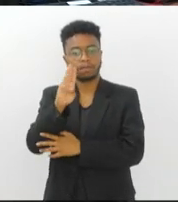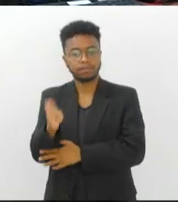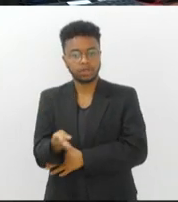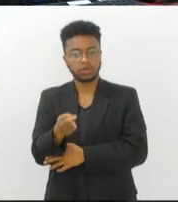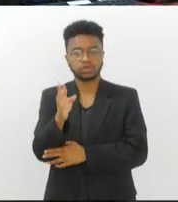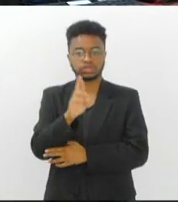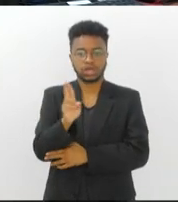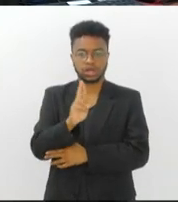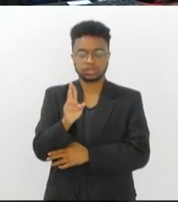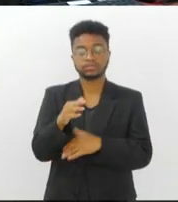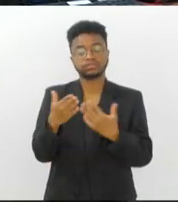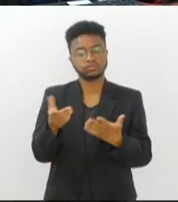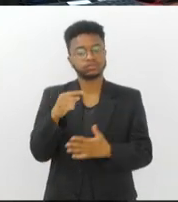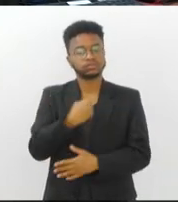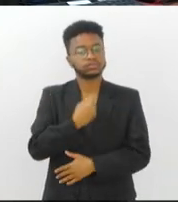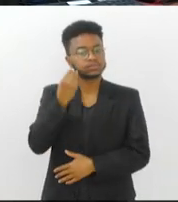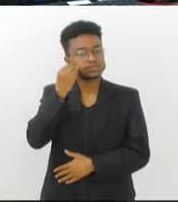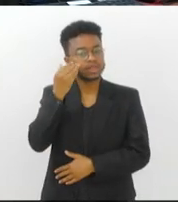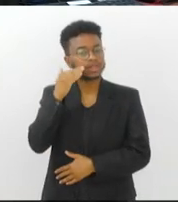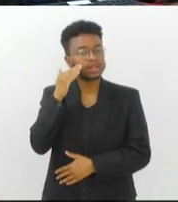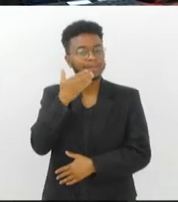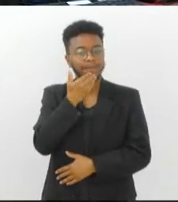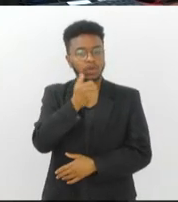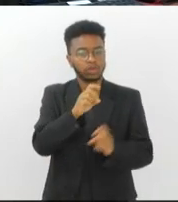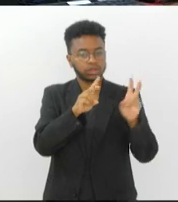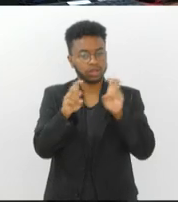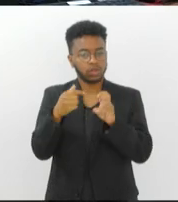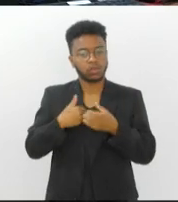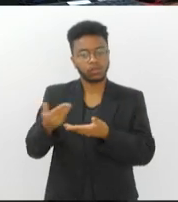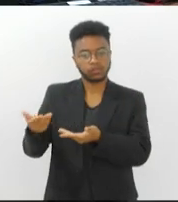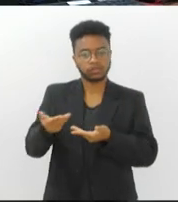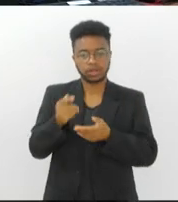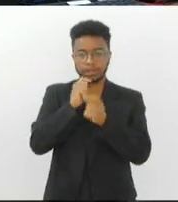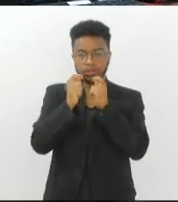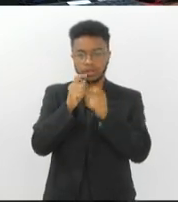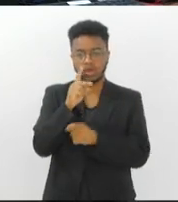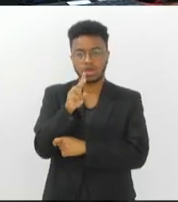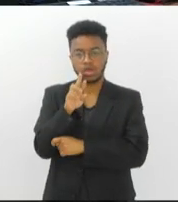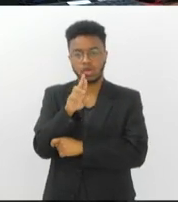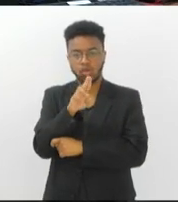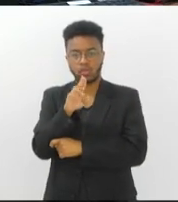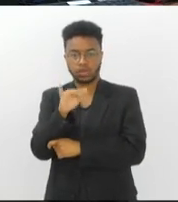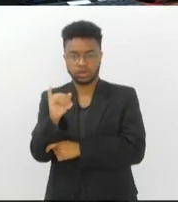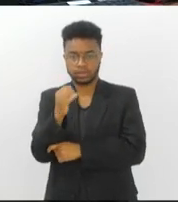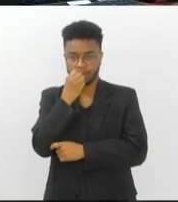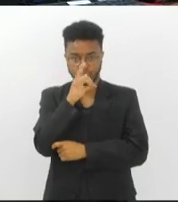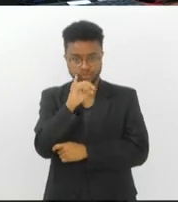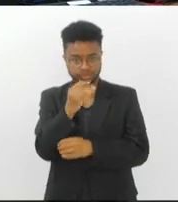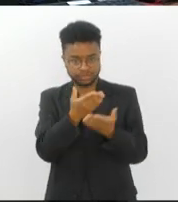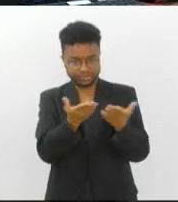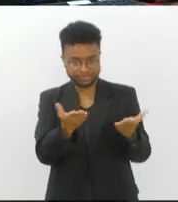Para entendermos um pouco mais sobre esse assunto, eu chamo agora o repórter Rui Guilherme. Bom Dia Rui.